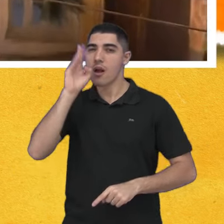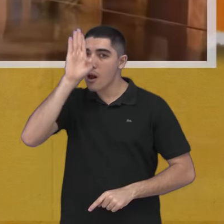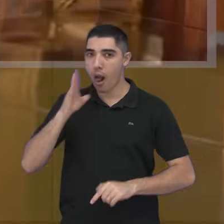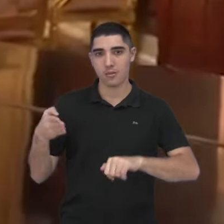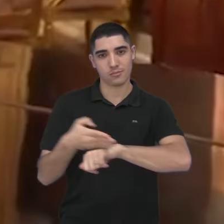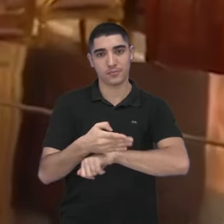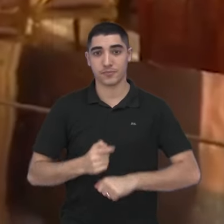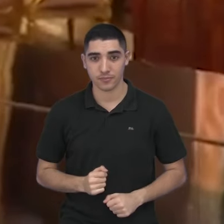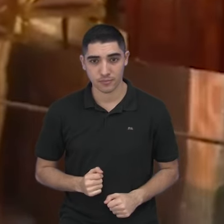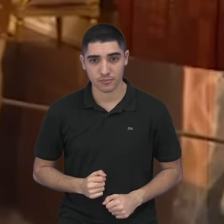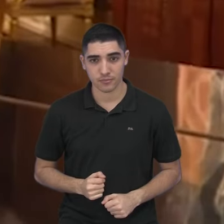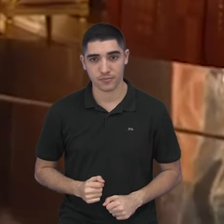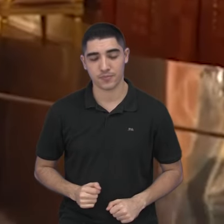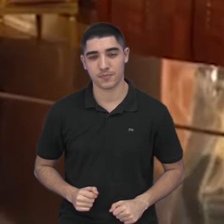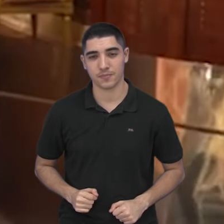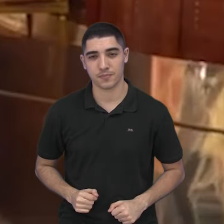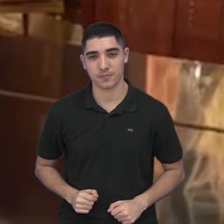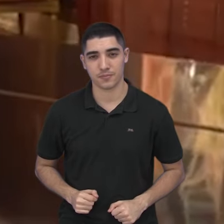é franca.